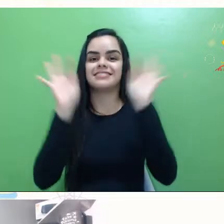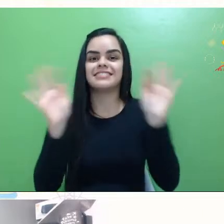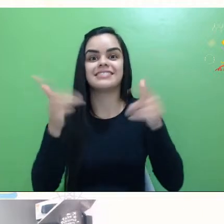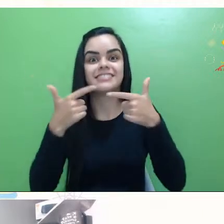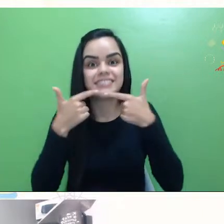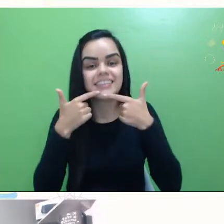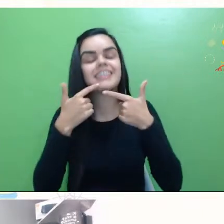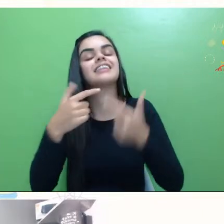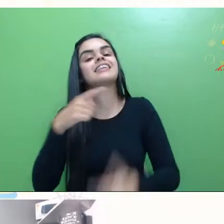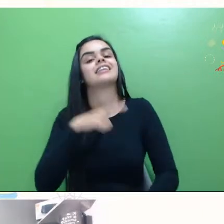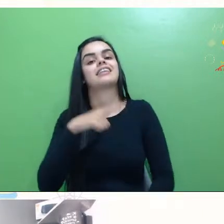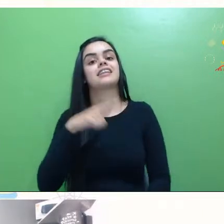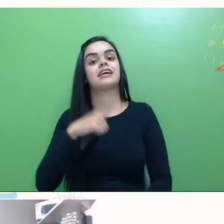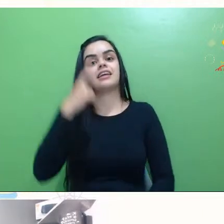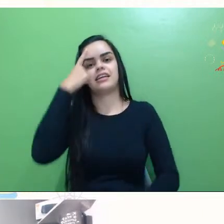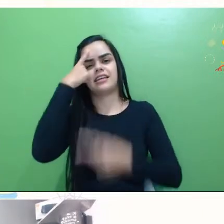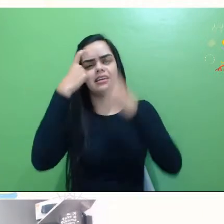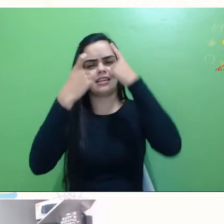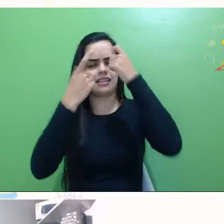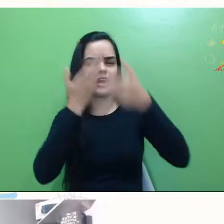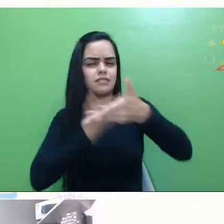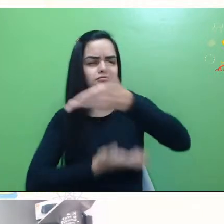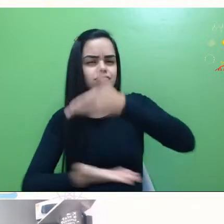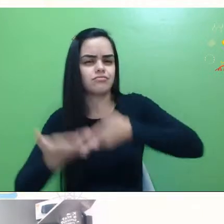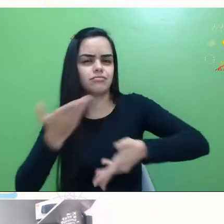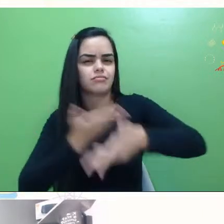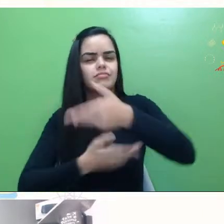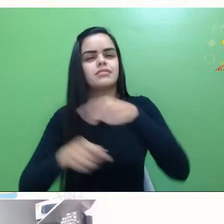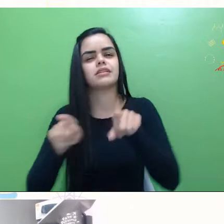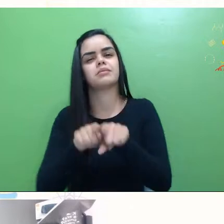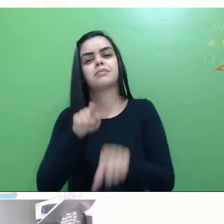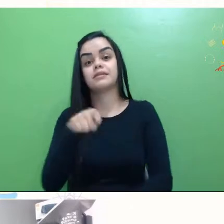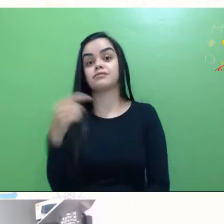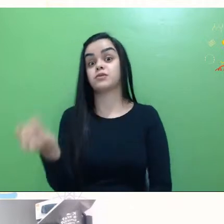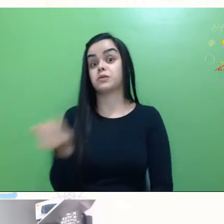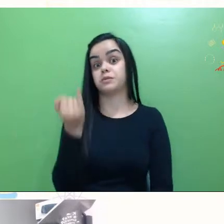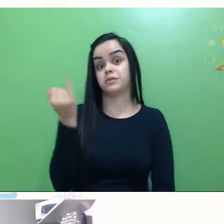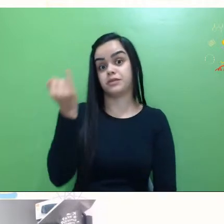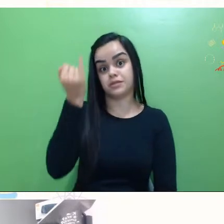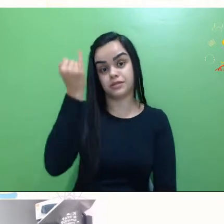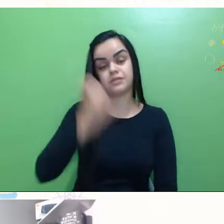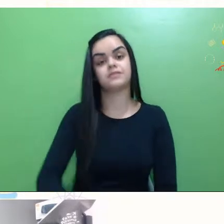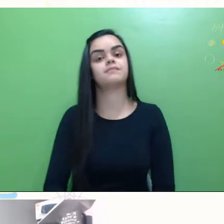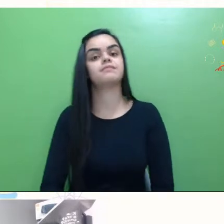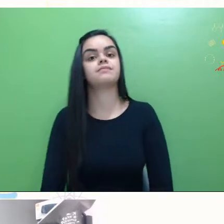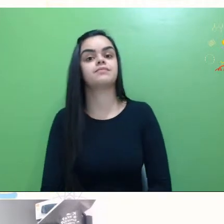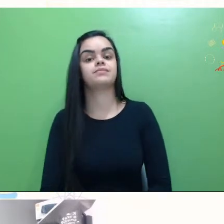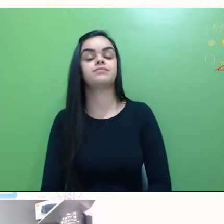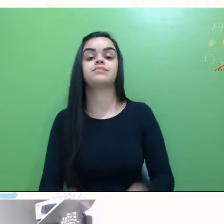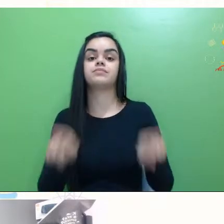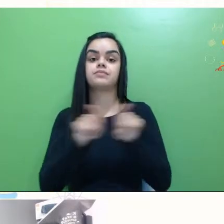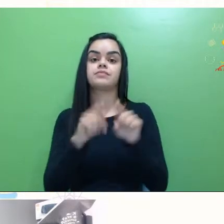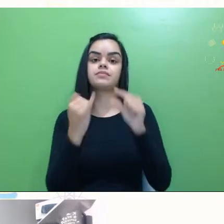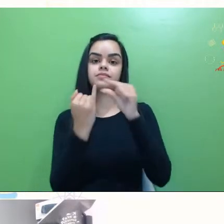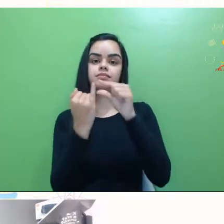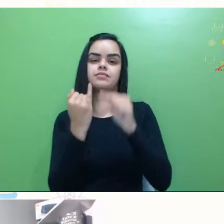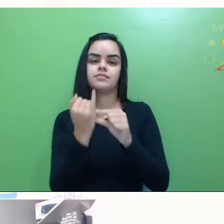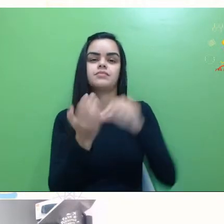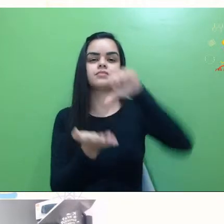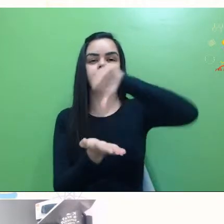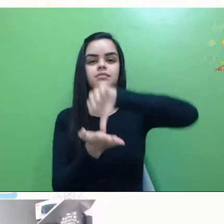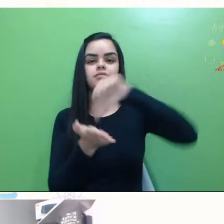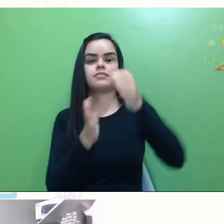Poder trocar ideias com outras pessoas, né, acho que isso é muito importante. E o Campus Paranaguá, que atualmente